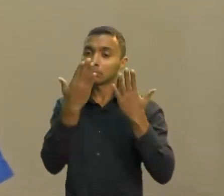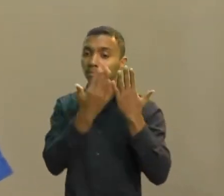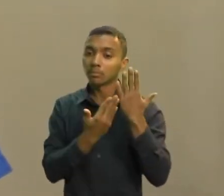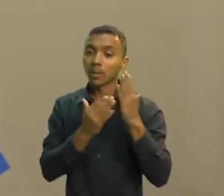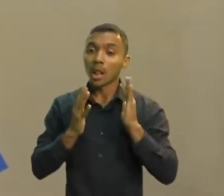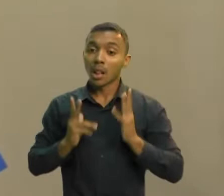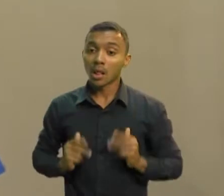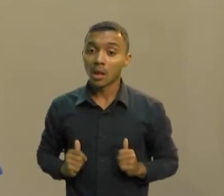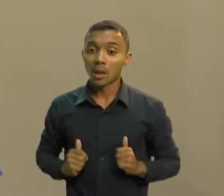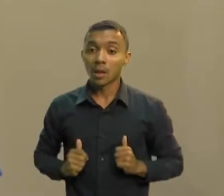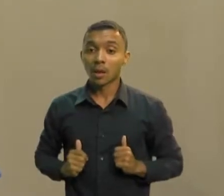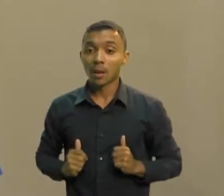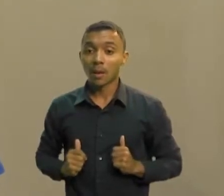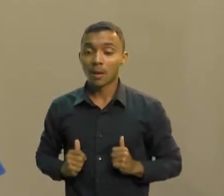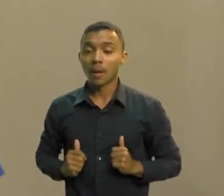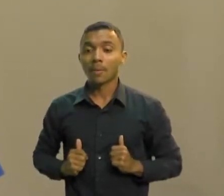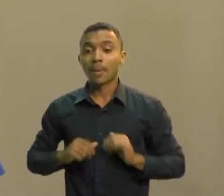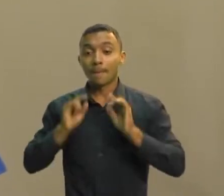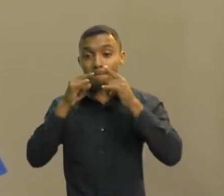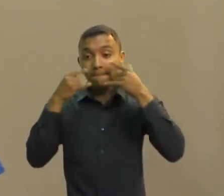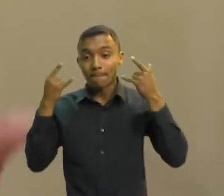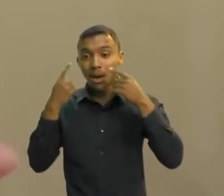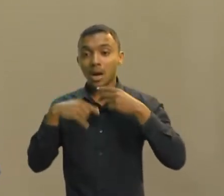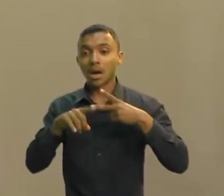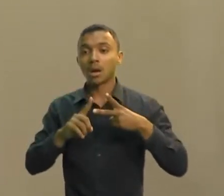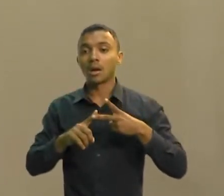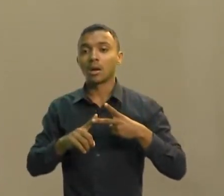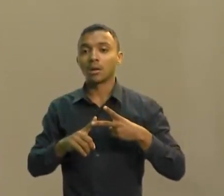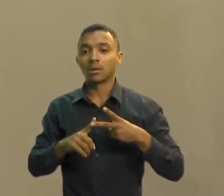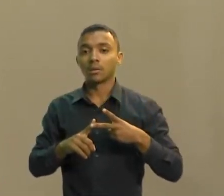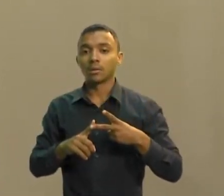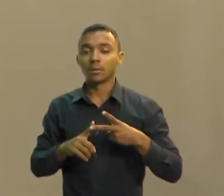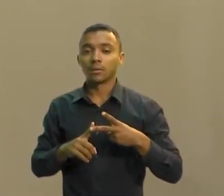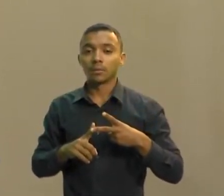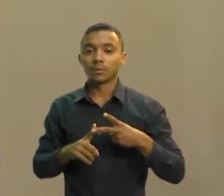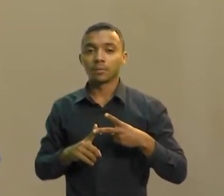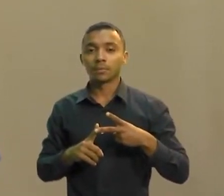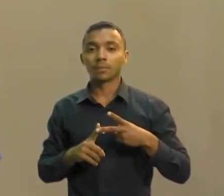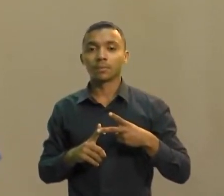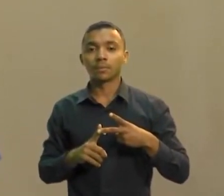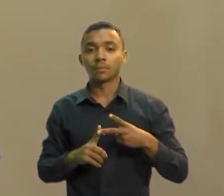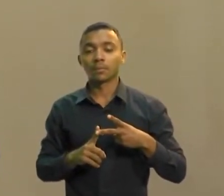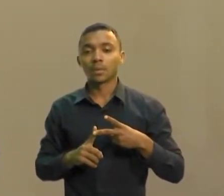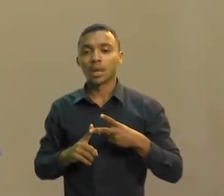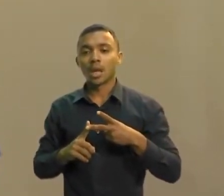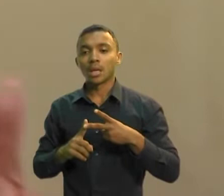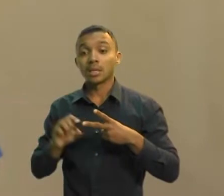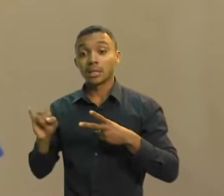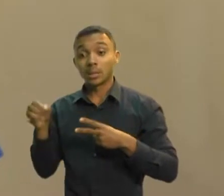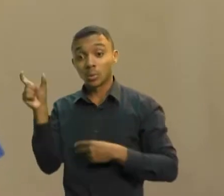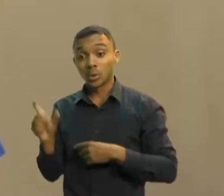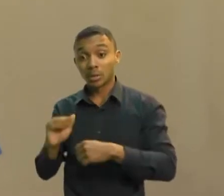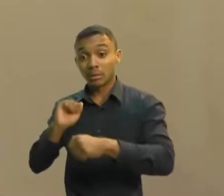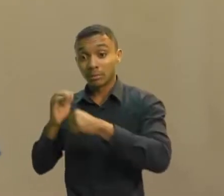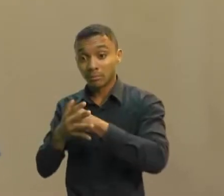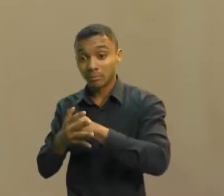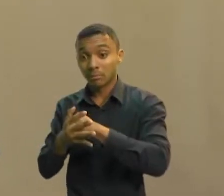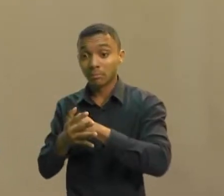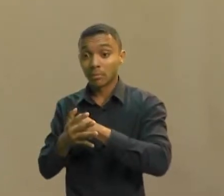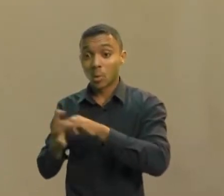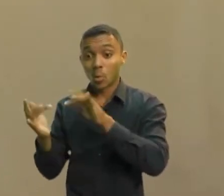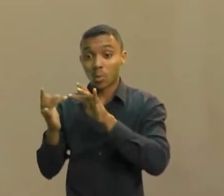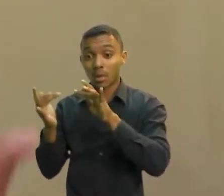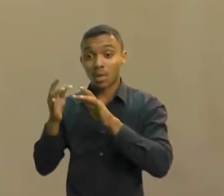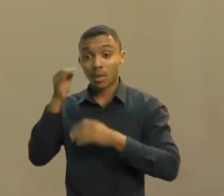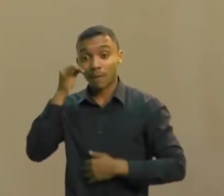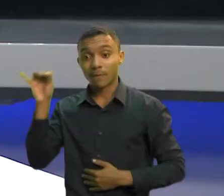máscaras, cuidado com quem já tem o diagnóstico para evitar o contato com aquela pessoa, enfim, compartilhar certos